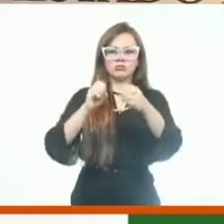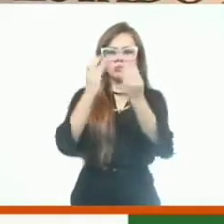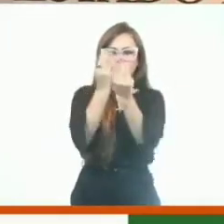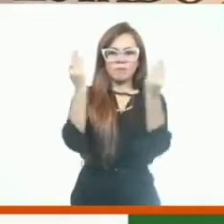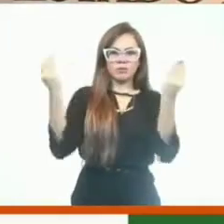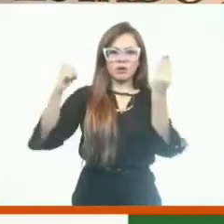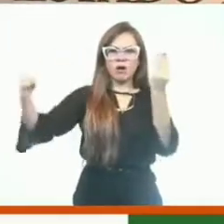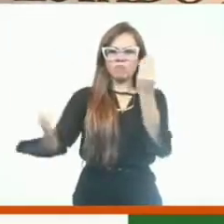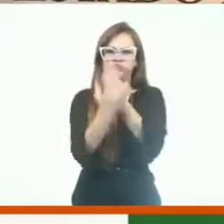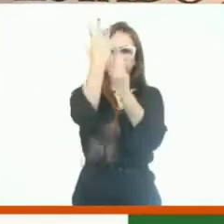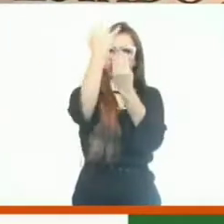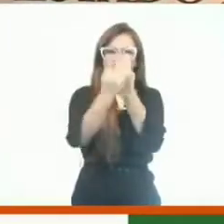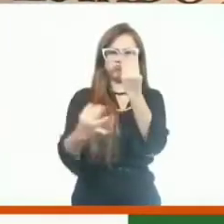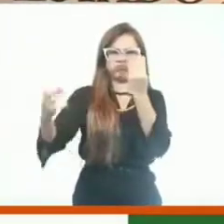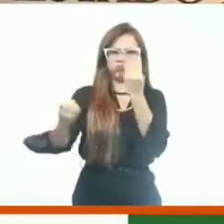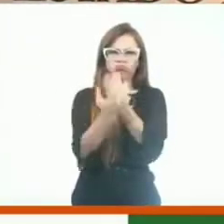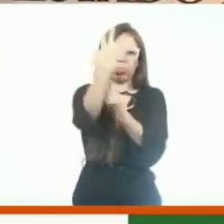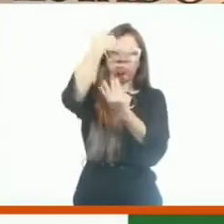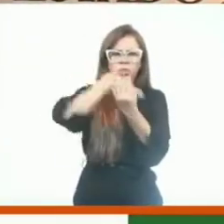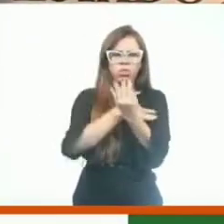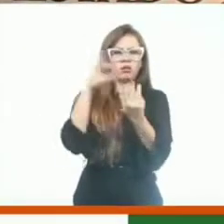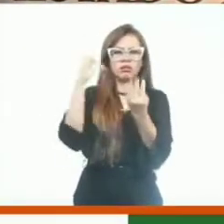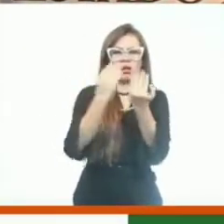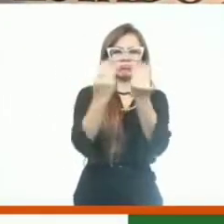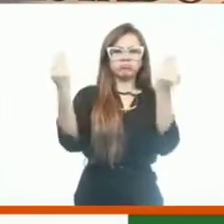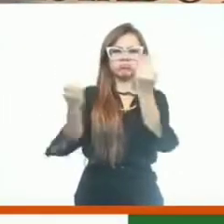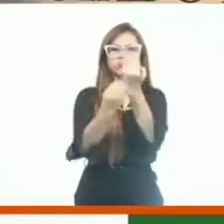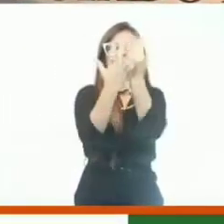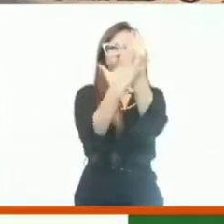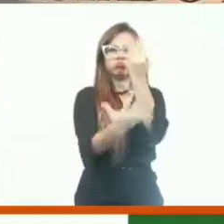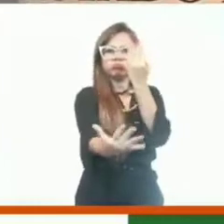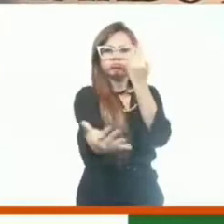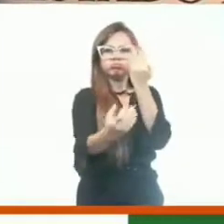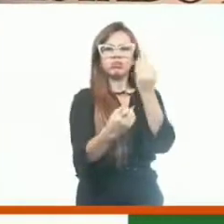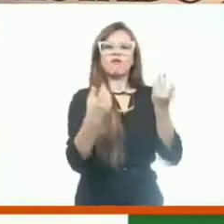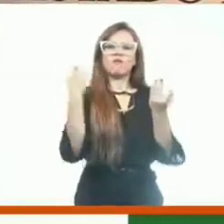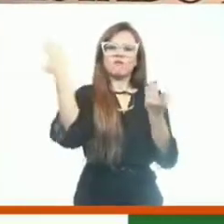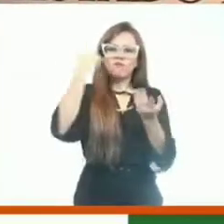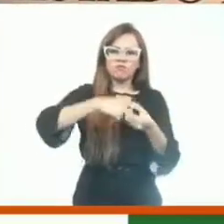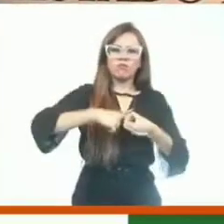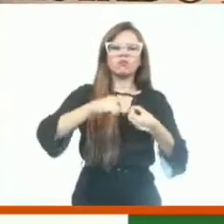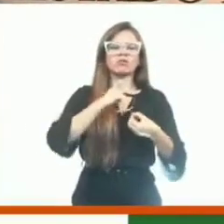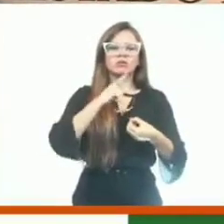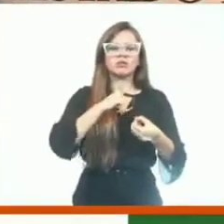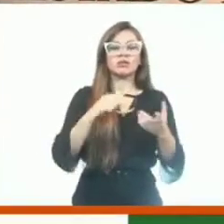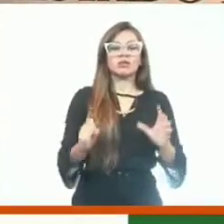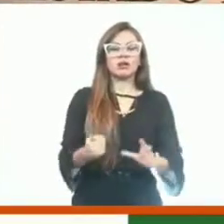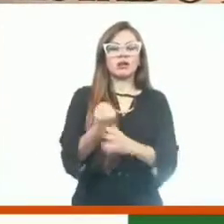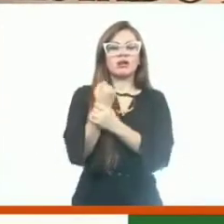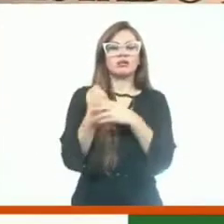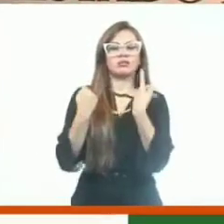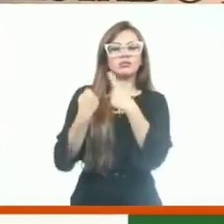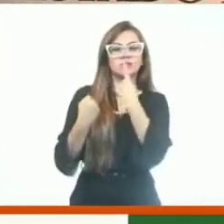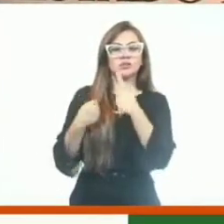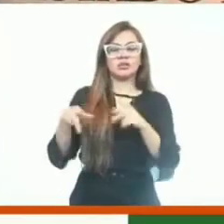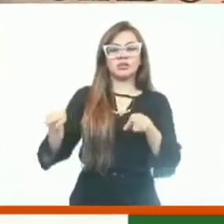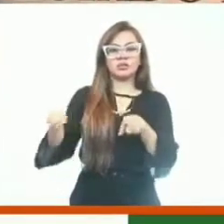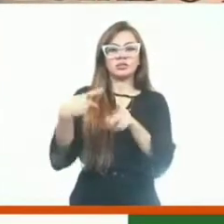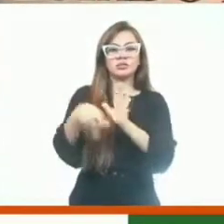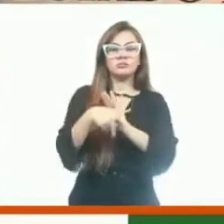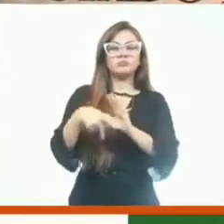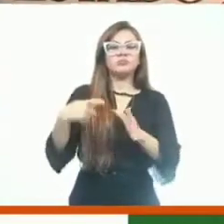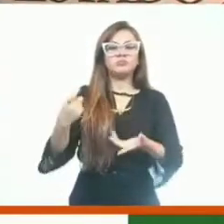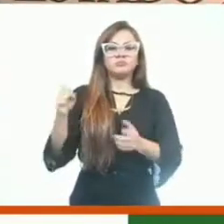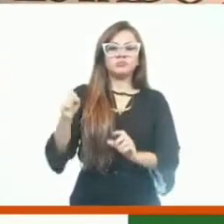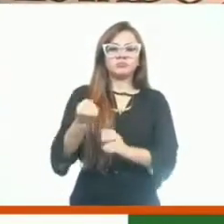inundações e acidentes, garantindo, né, Ariel, que é a integridade daquela obra, dando